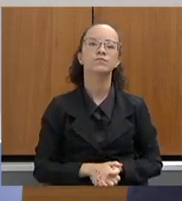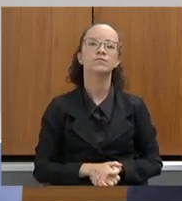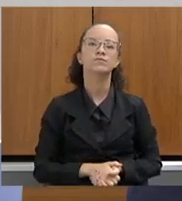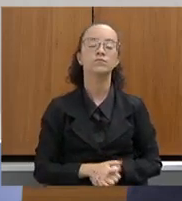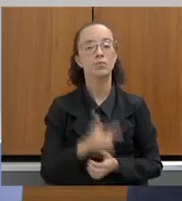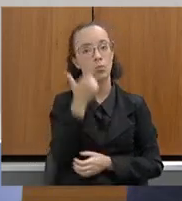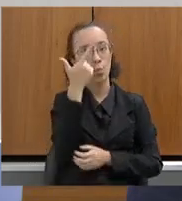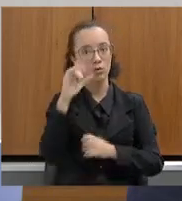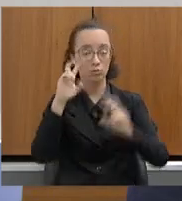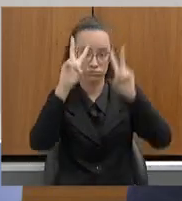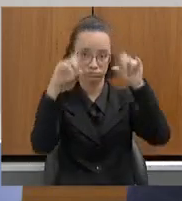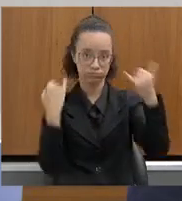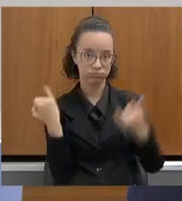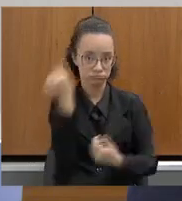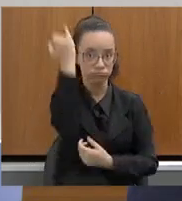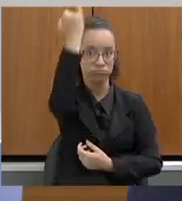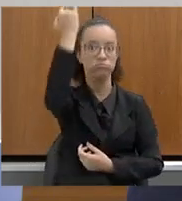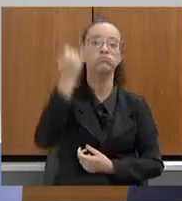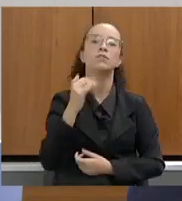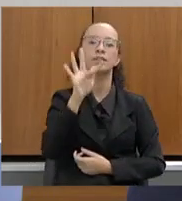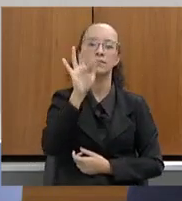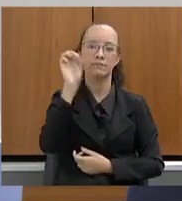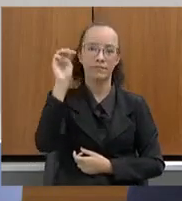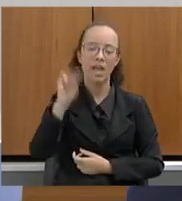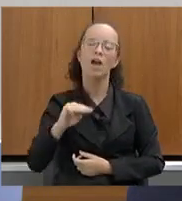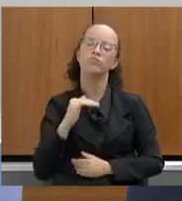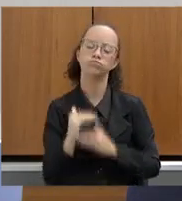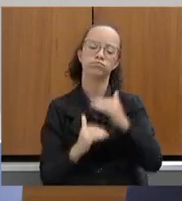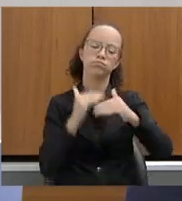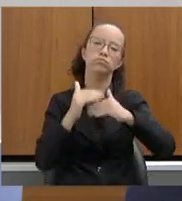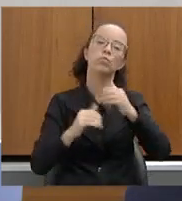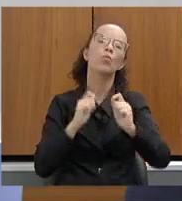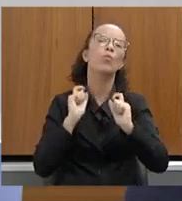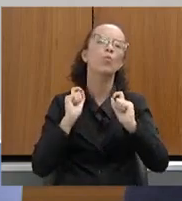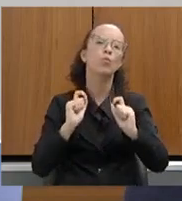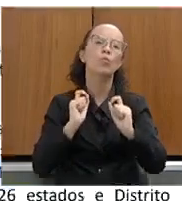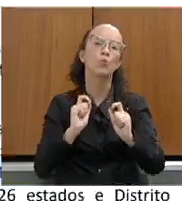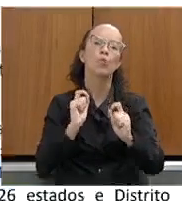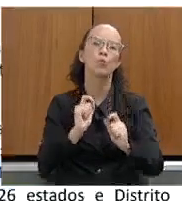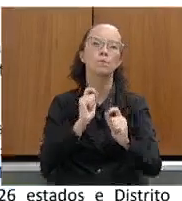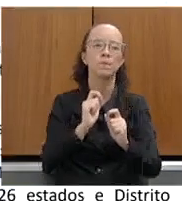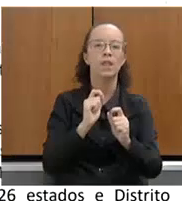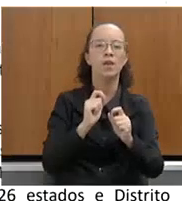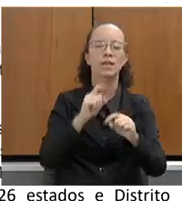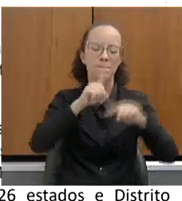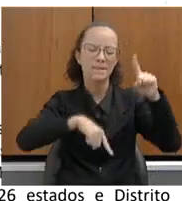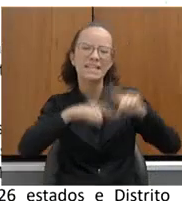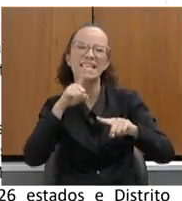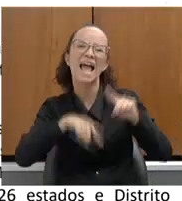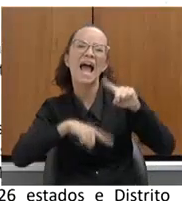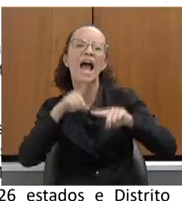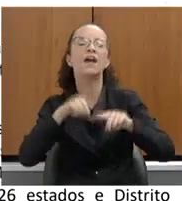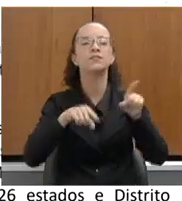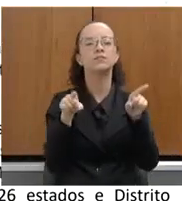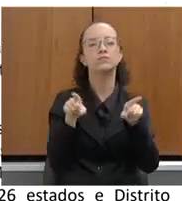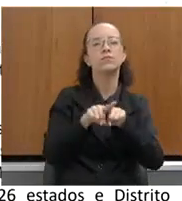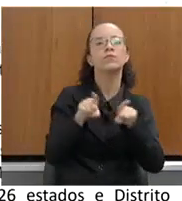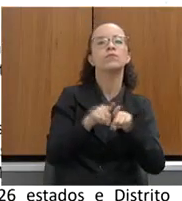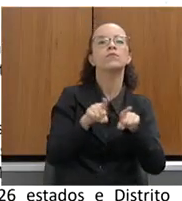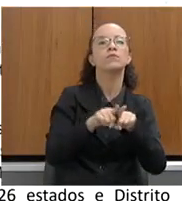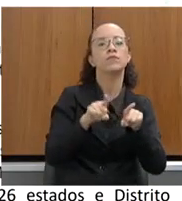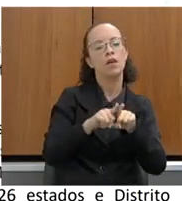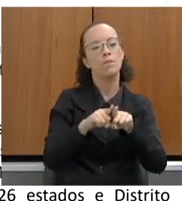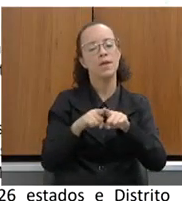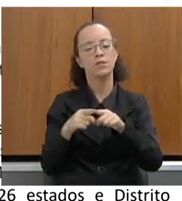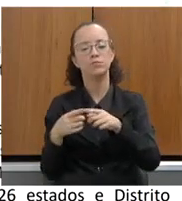Um outro tema muito importante que a FEAM vem avançando são os resíduos sólidos especiais. A implementação do Manifesto de